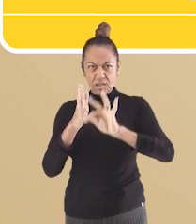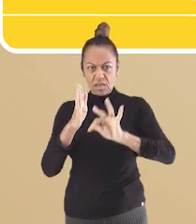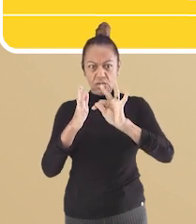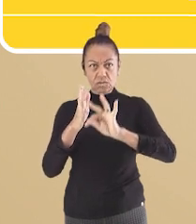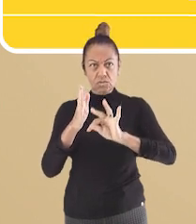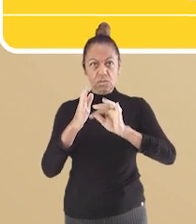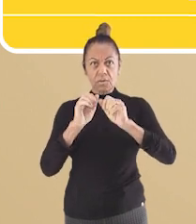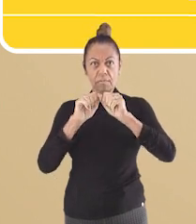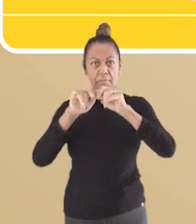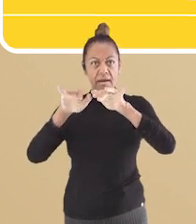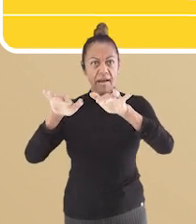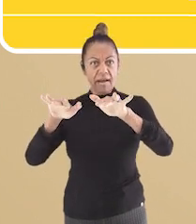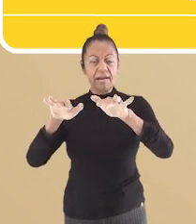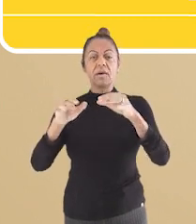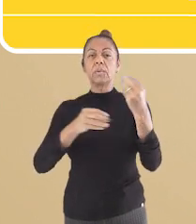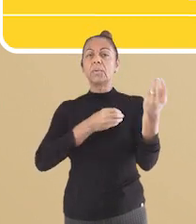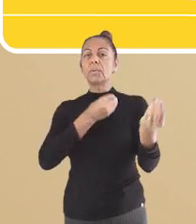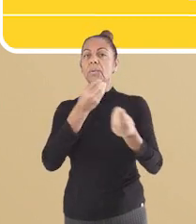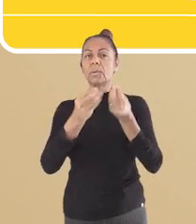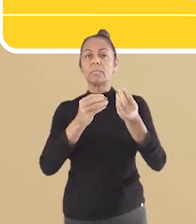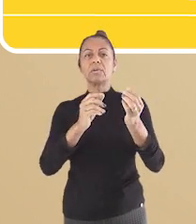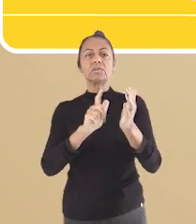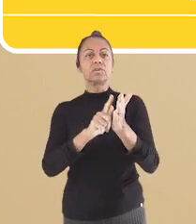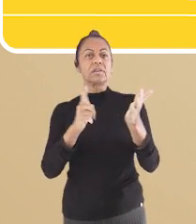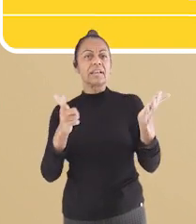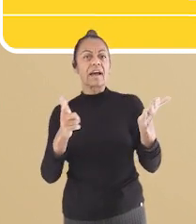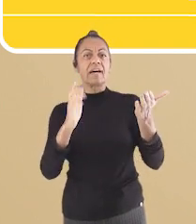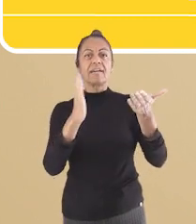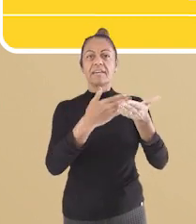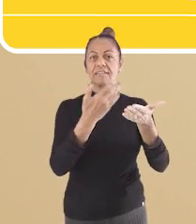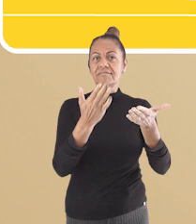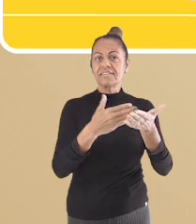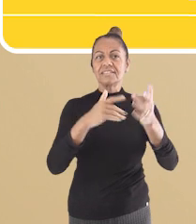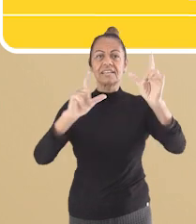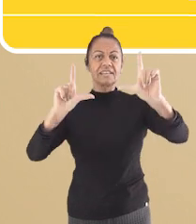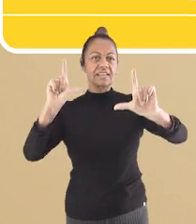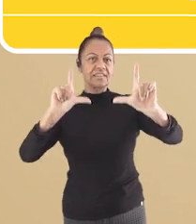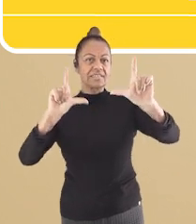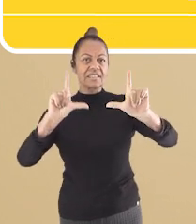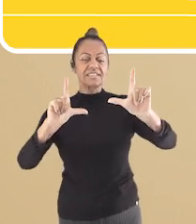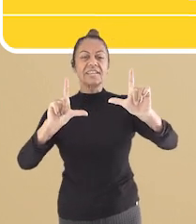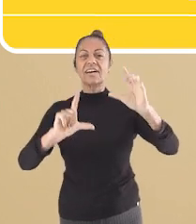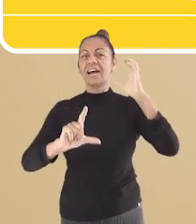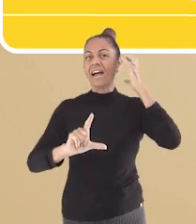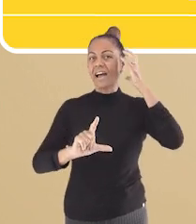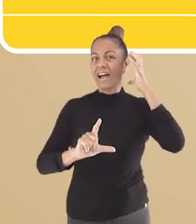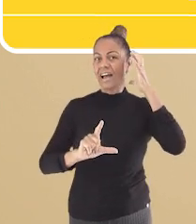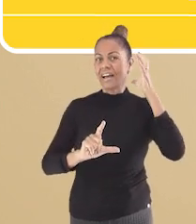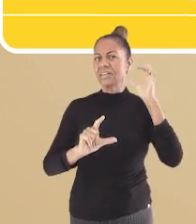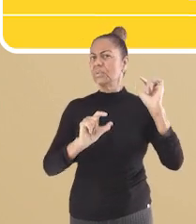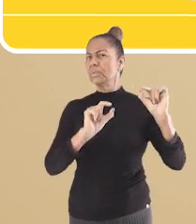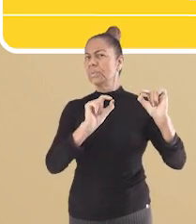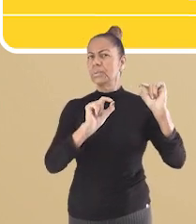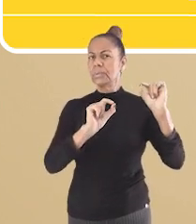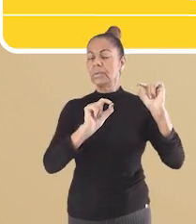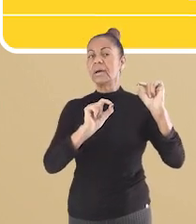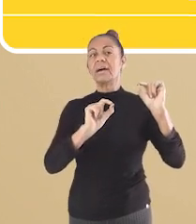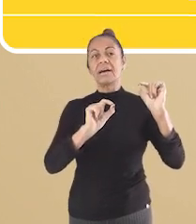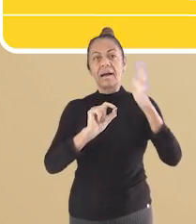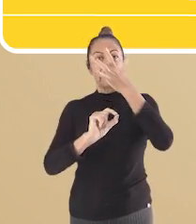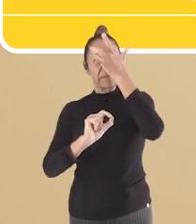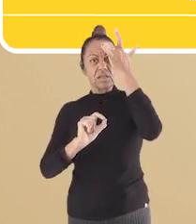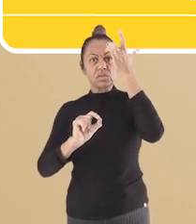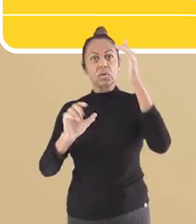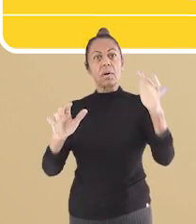Difusão de um texto que feita por um veículo de comunicação, como jornal, revista, televisão ou